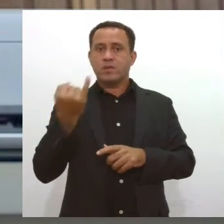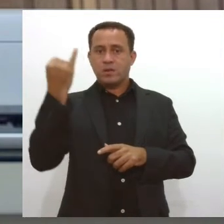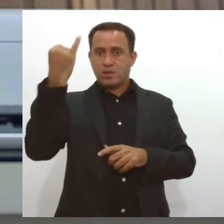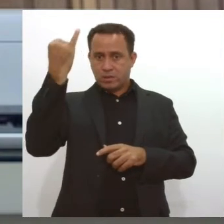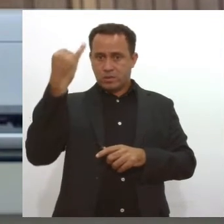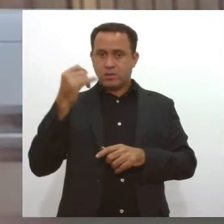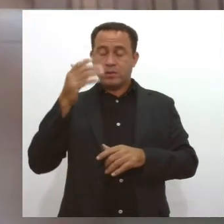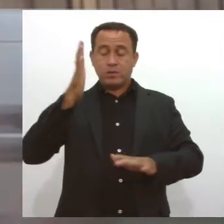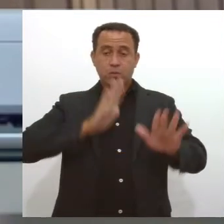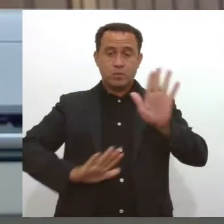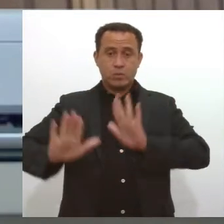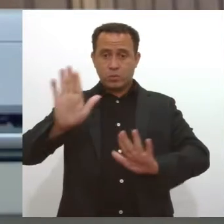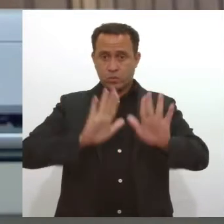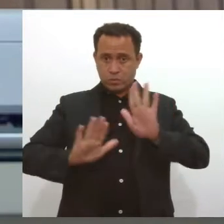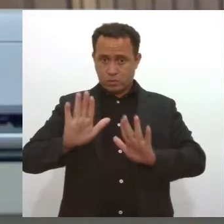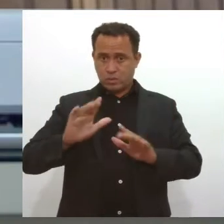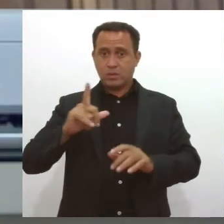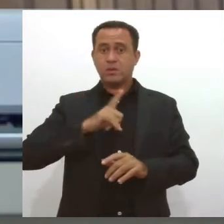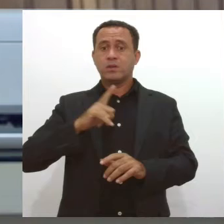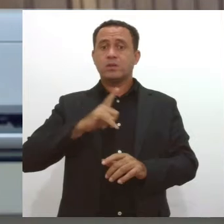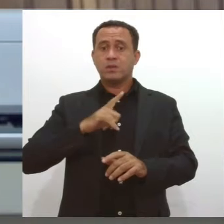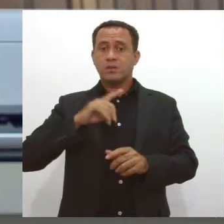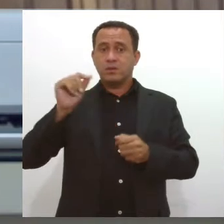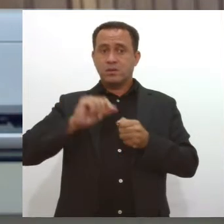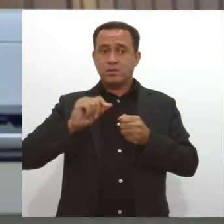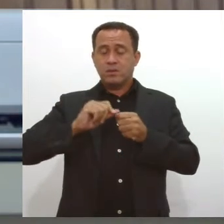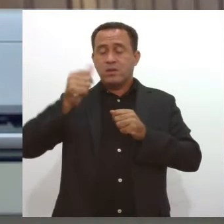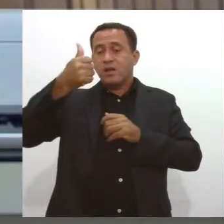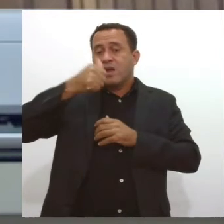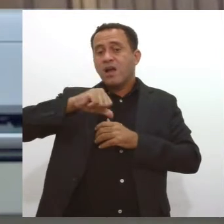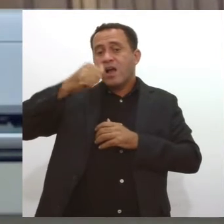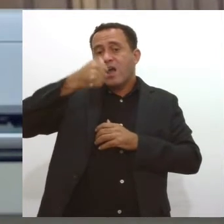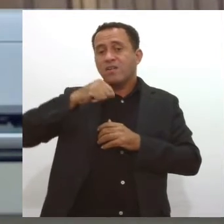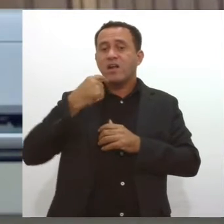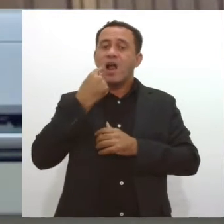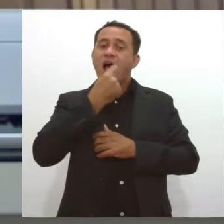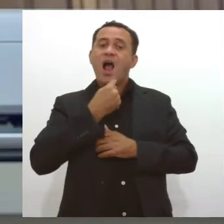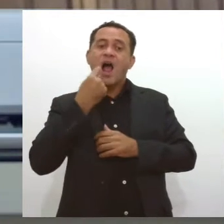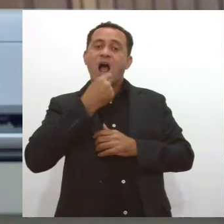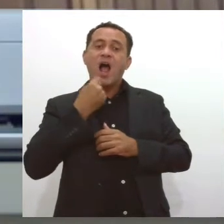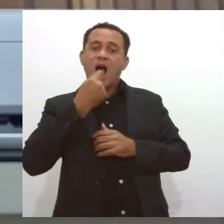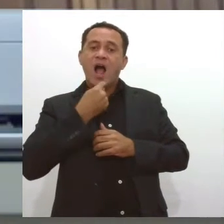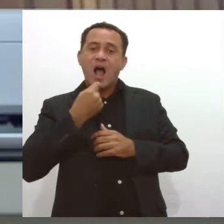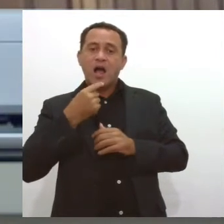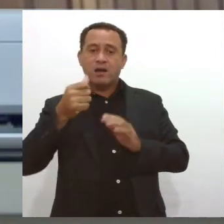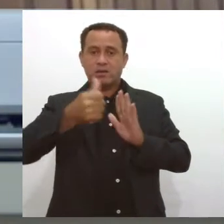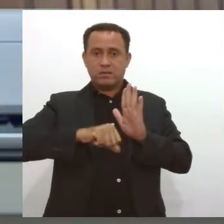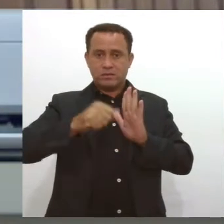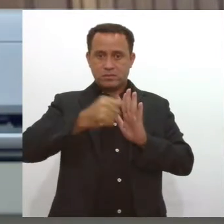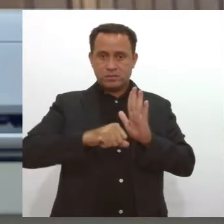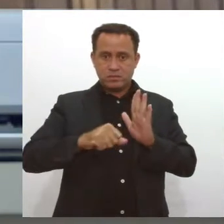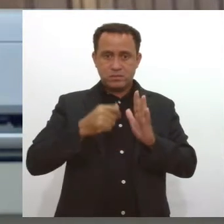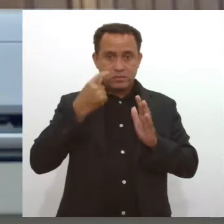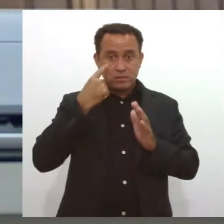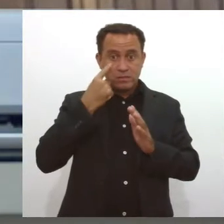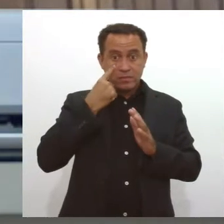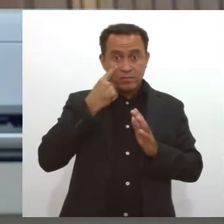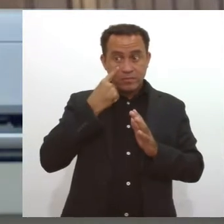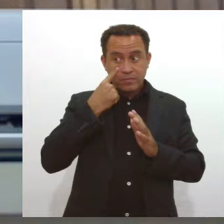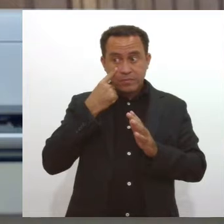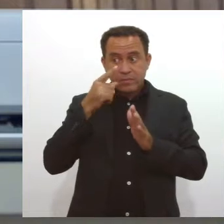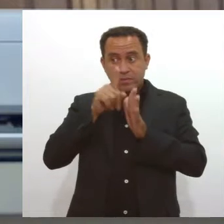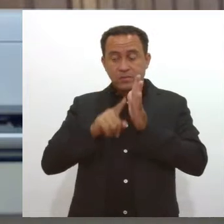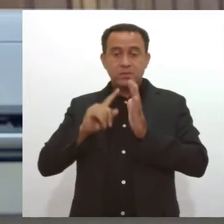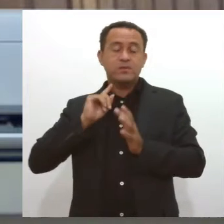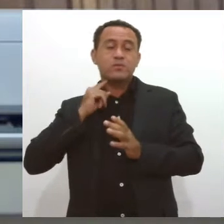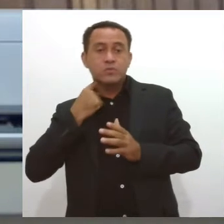autocuidado, que é justamente a gente realizar uma autoavaliação da cavidade do calo. É a gente chegar dentro do espelho, observar a